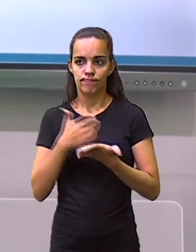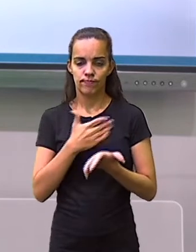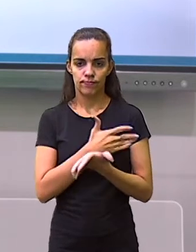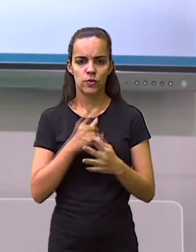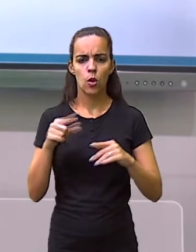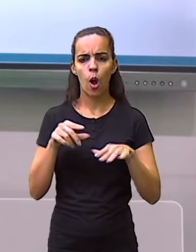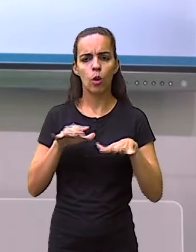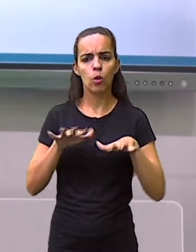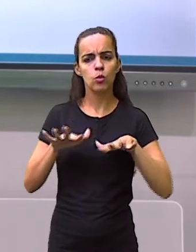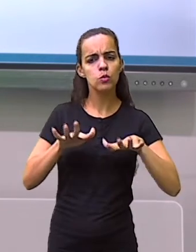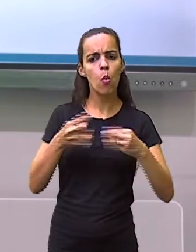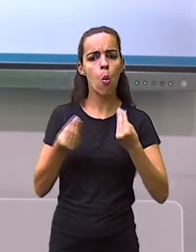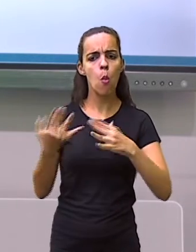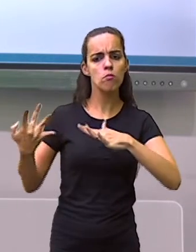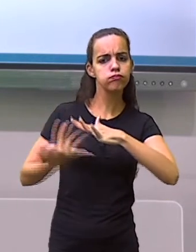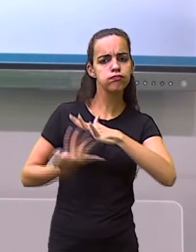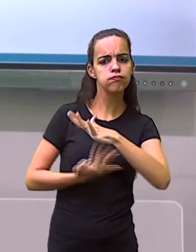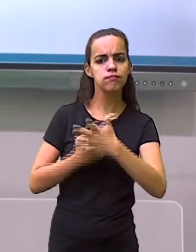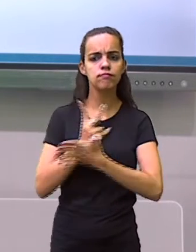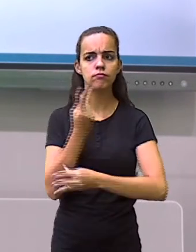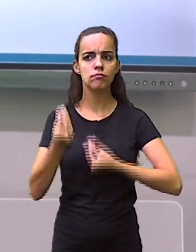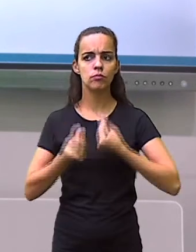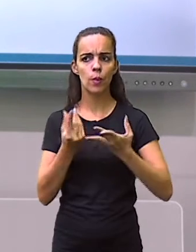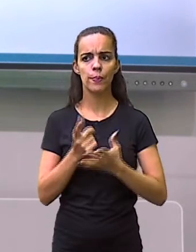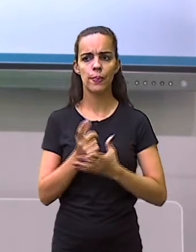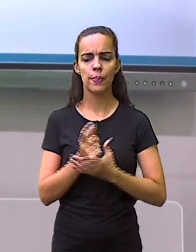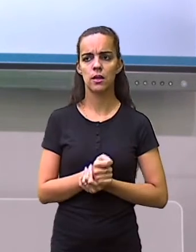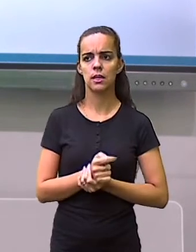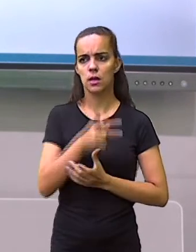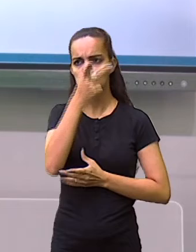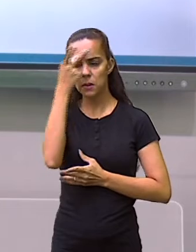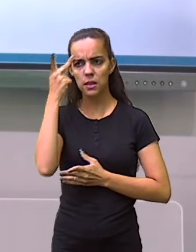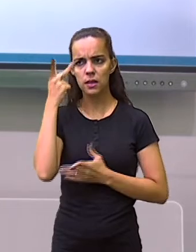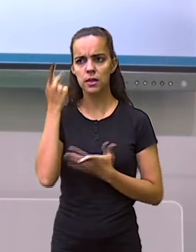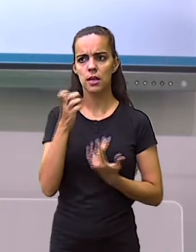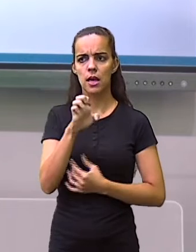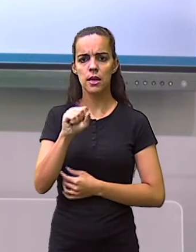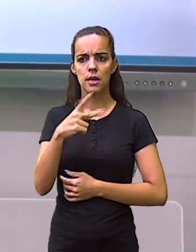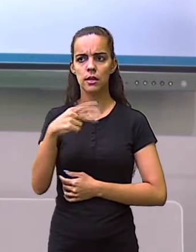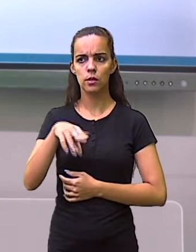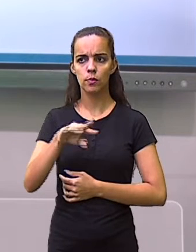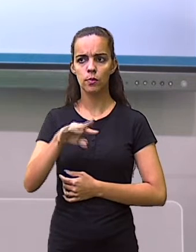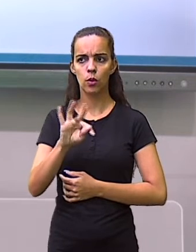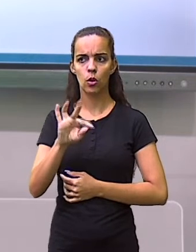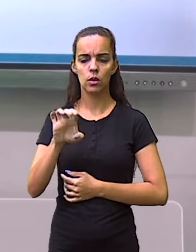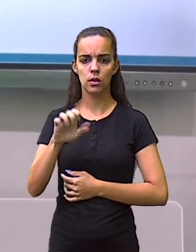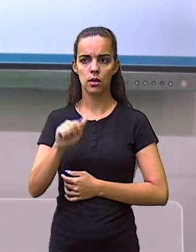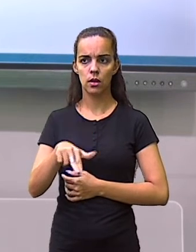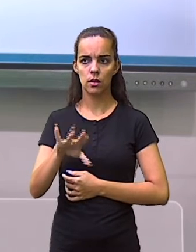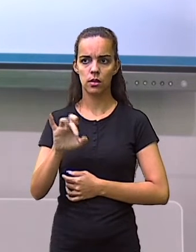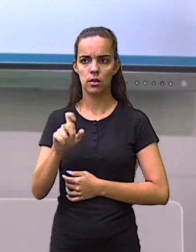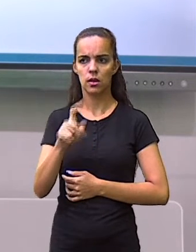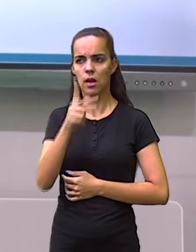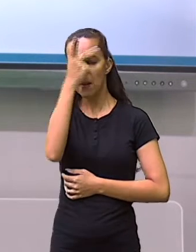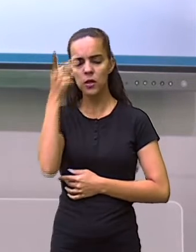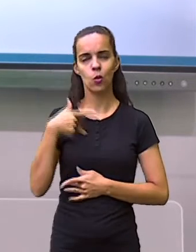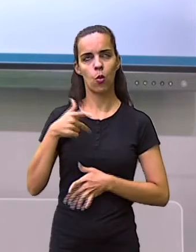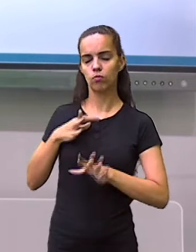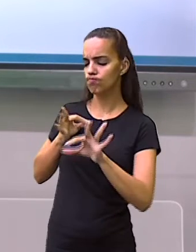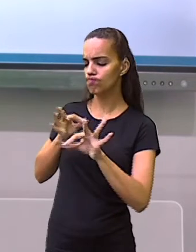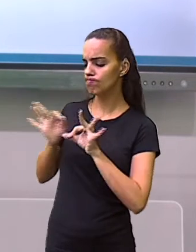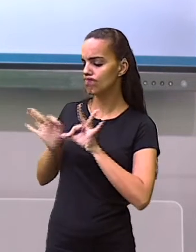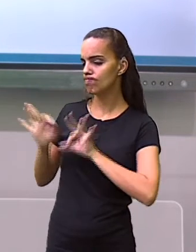migratórios espontâneos, aqueles que ocorrem quando o migrante, ele planeja